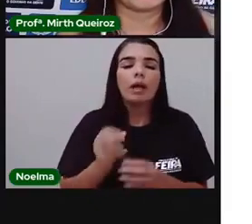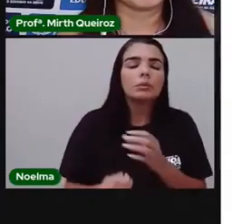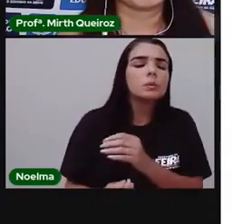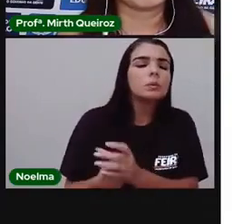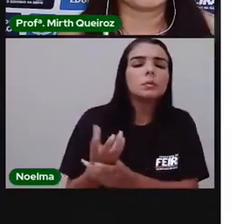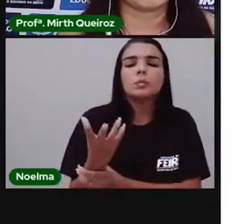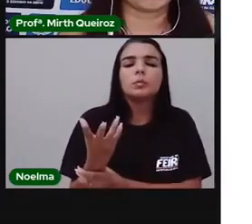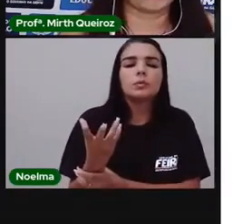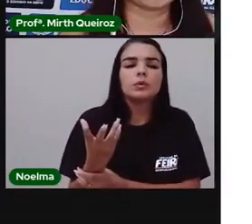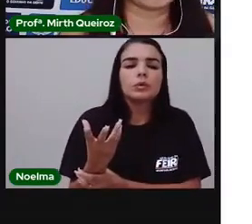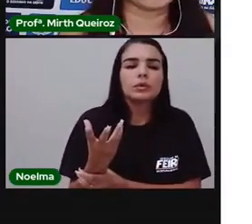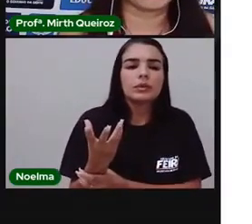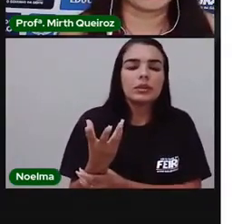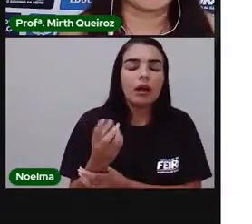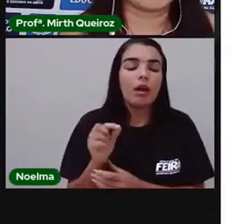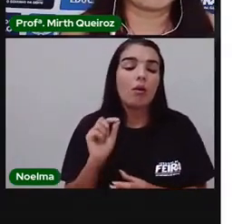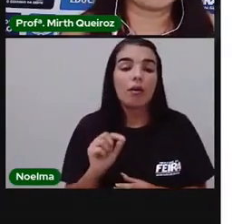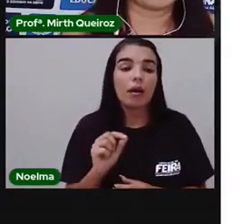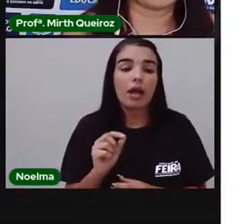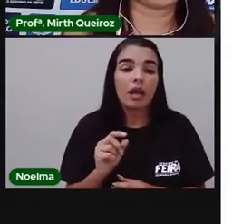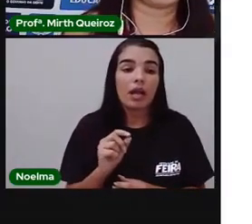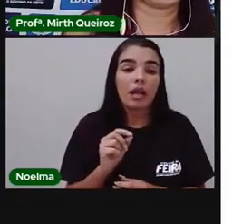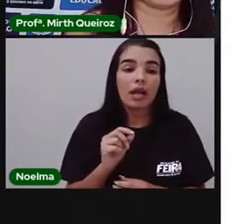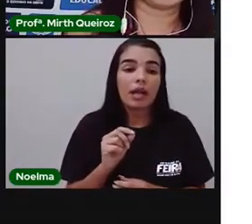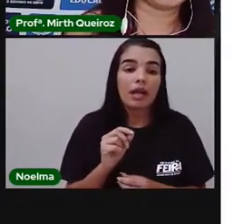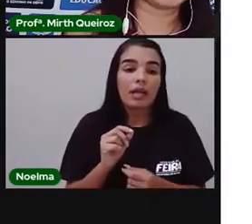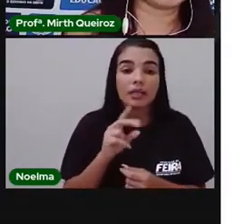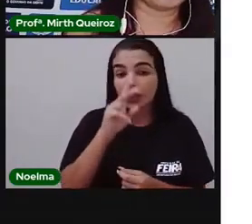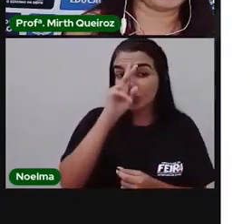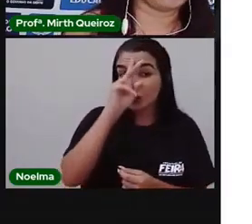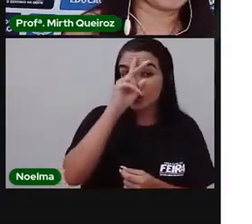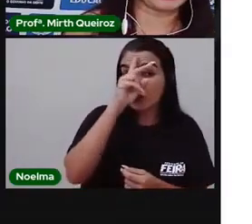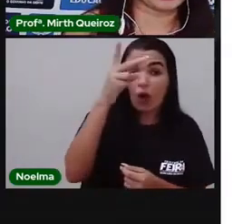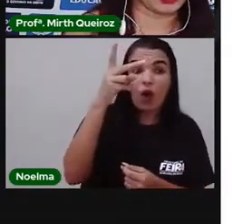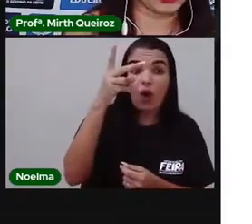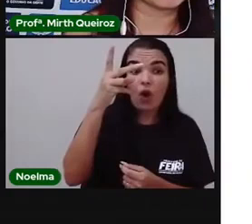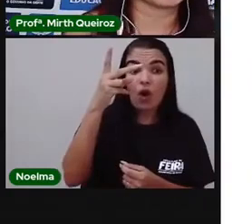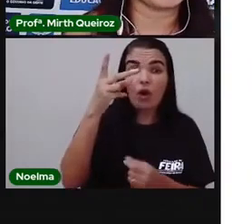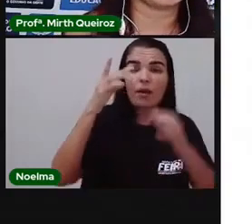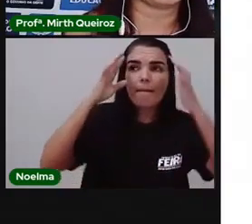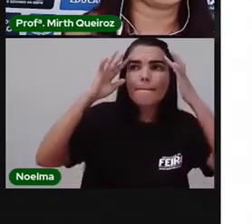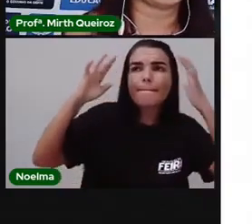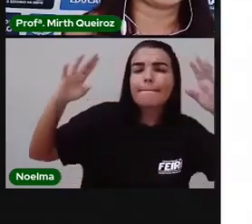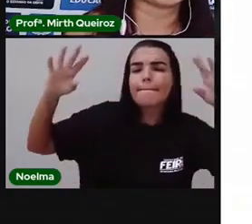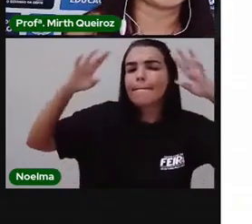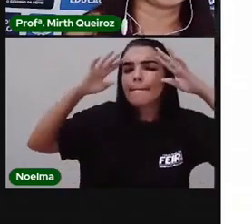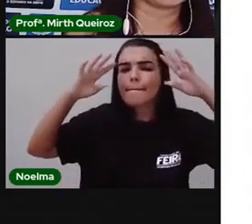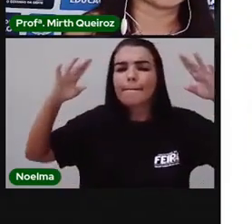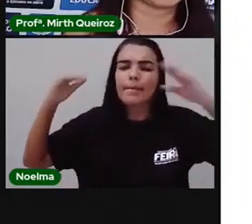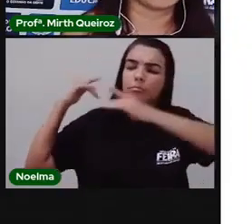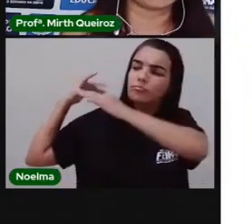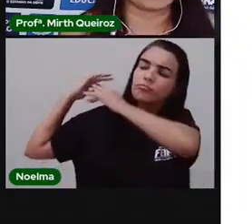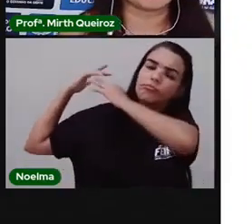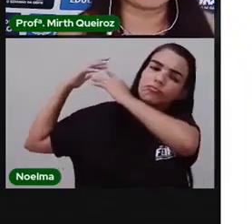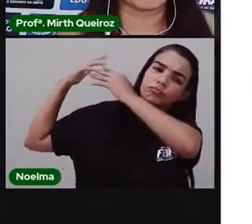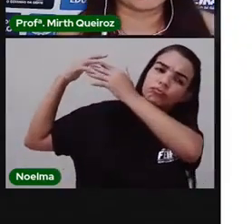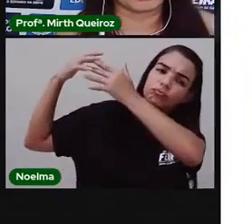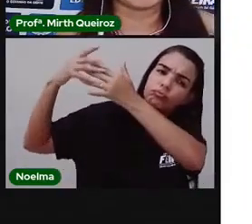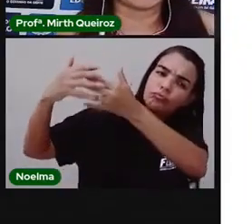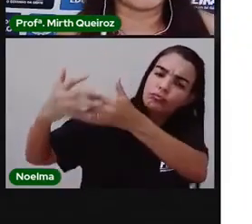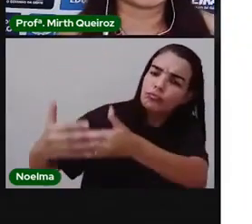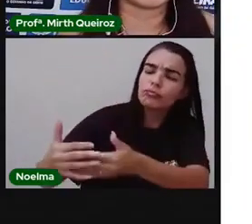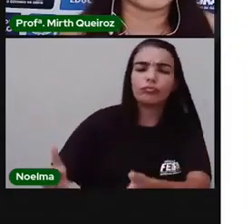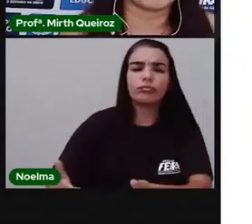partir de contos fantasiosos, né? Que foram passados de pessoa para